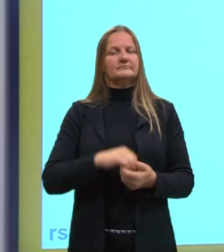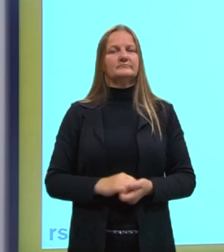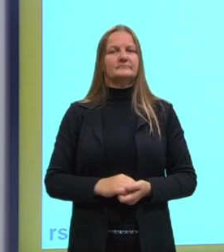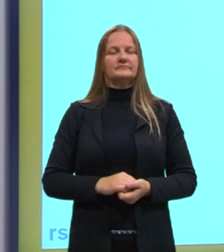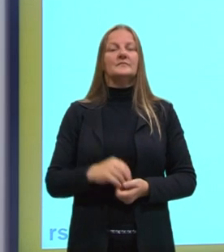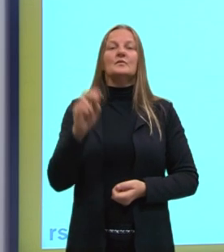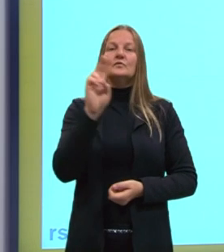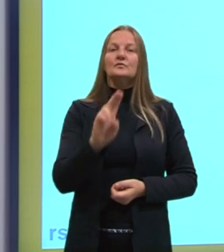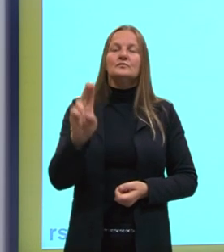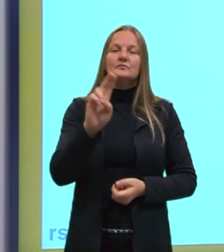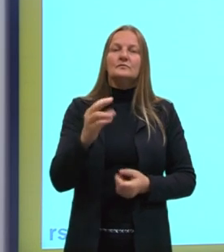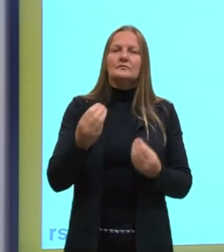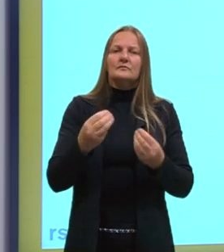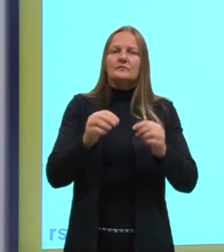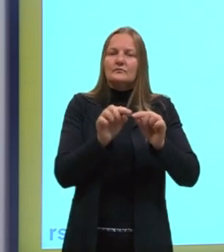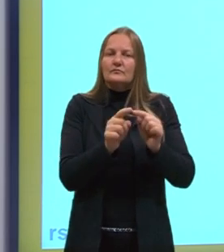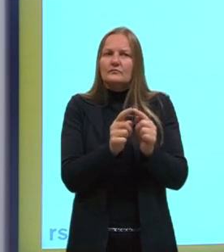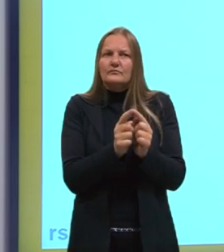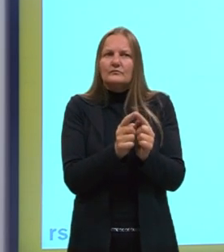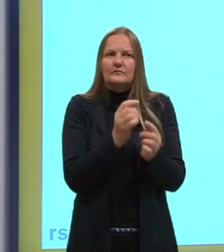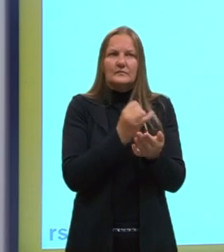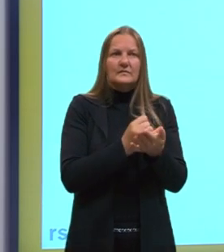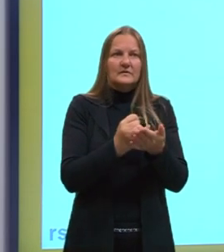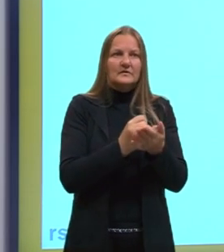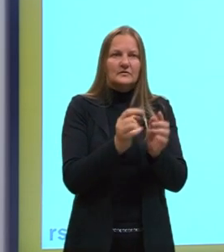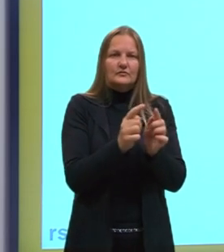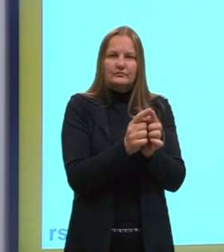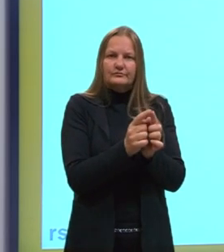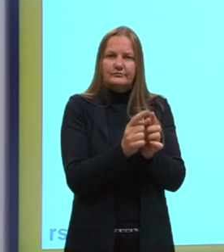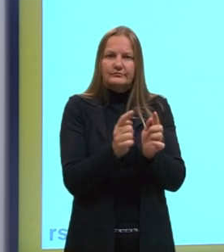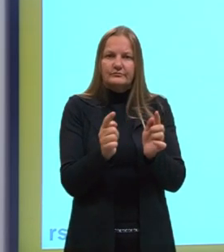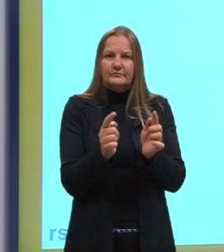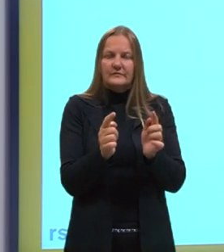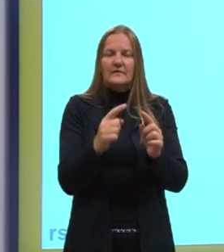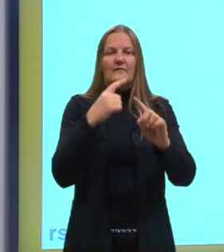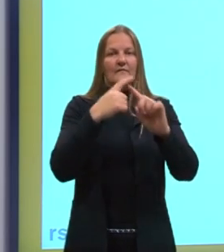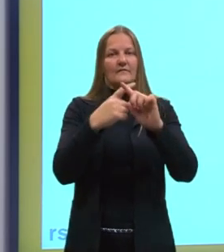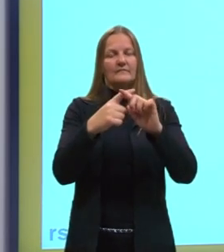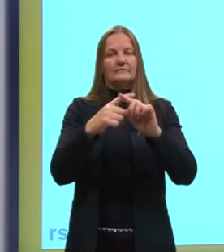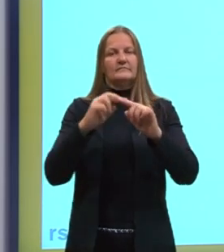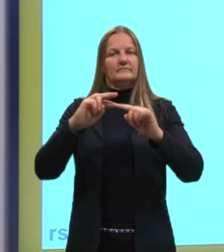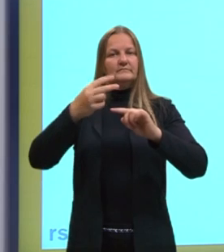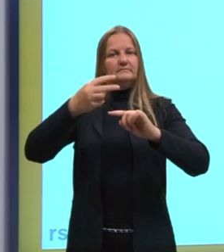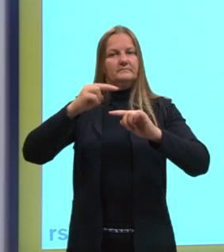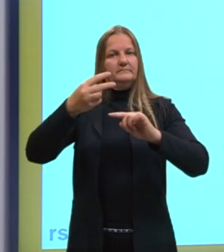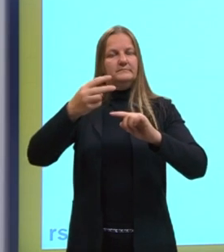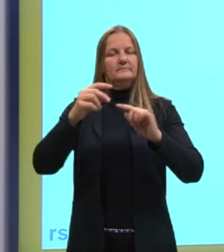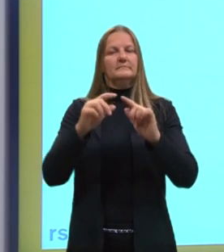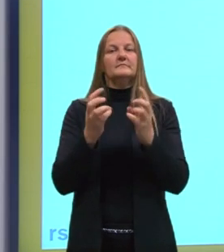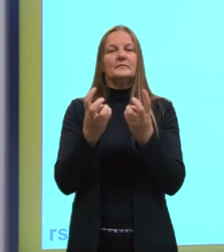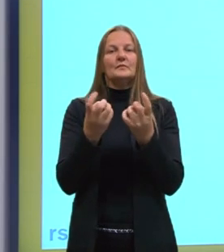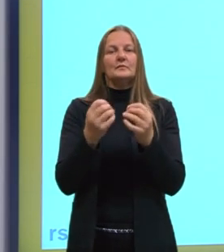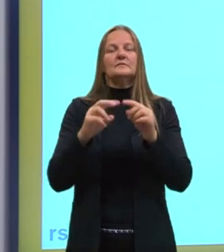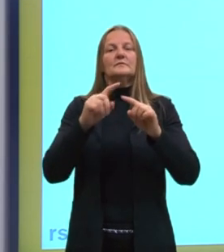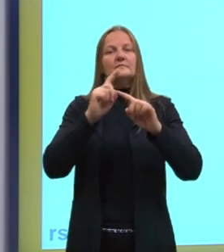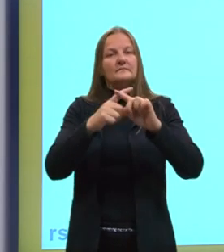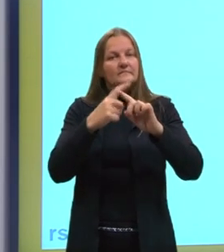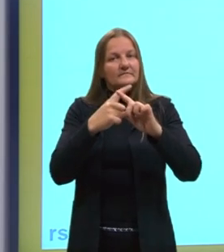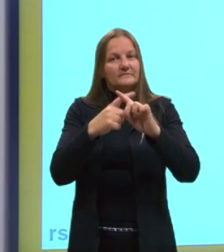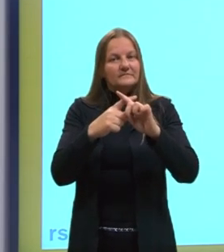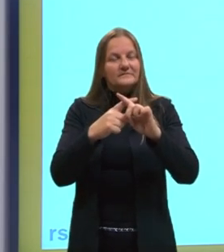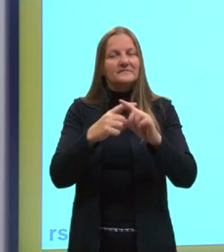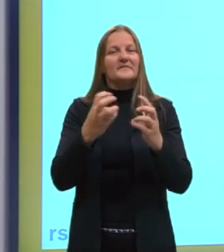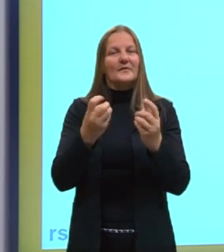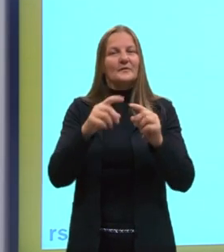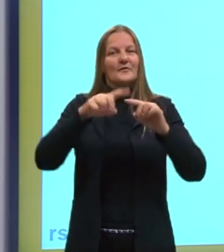Utilizar, então, o comprimento inicial do material, multiplicado pelo coeficiente de dilatação e multiplicado pela